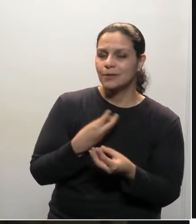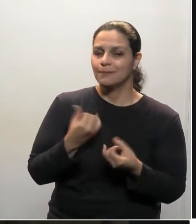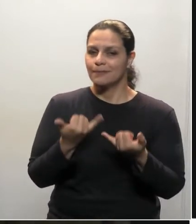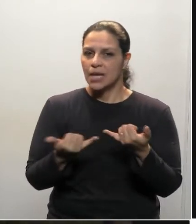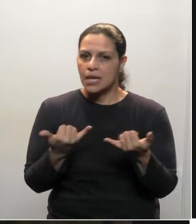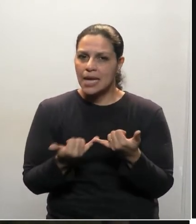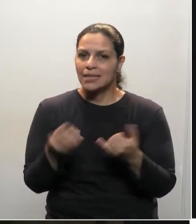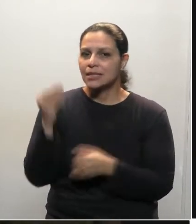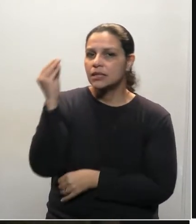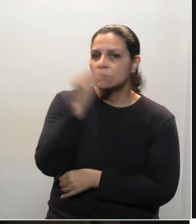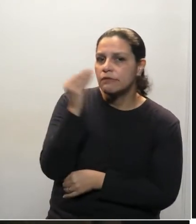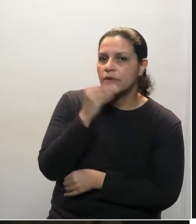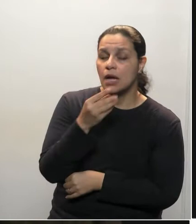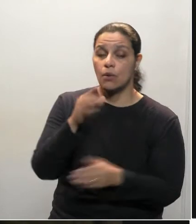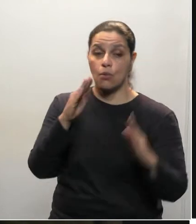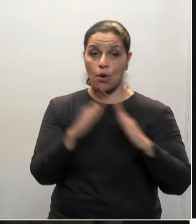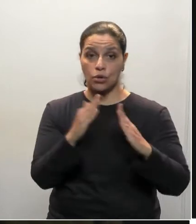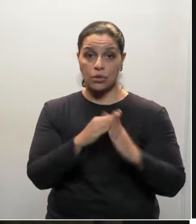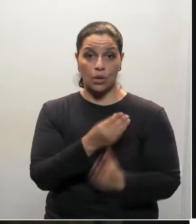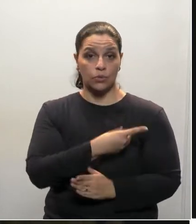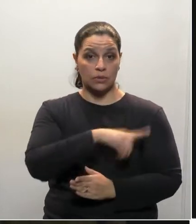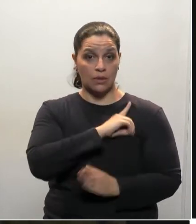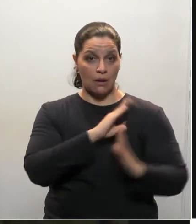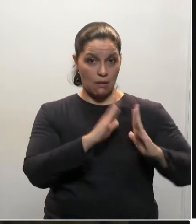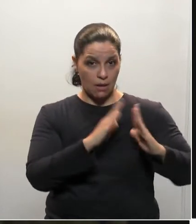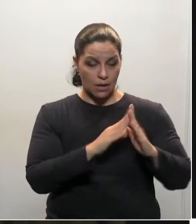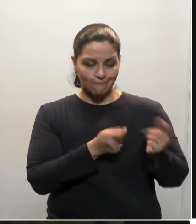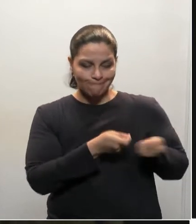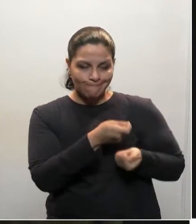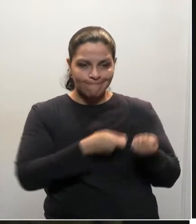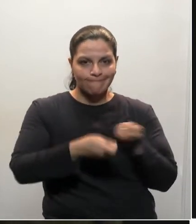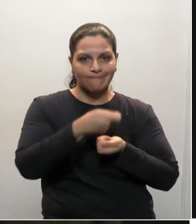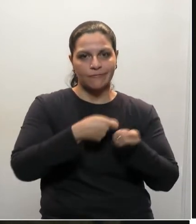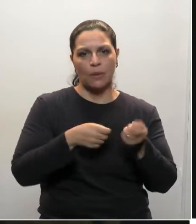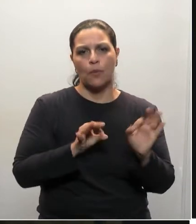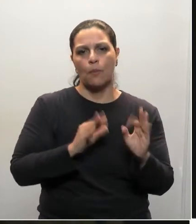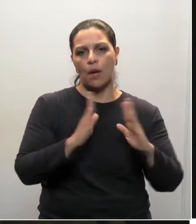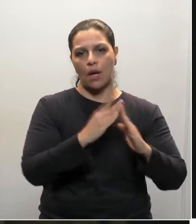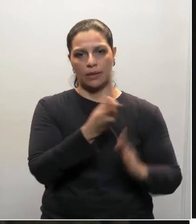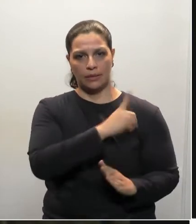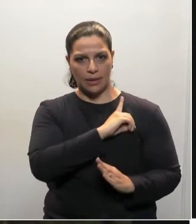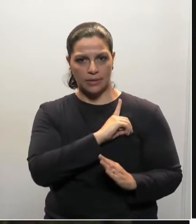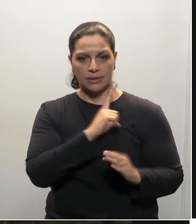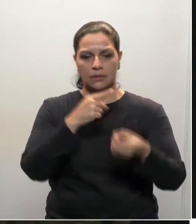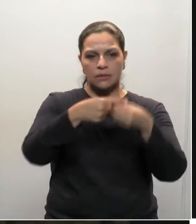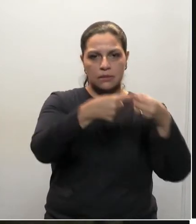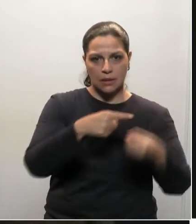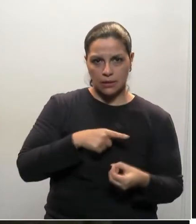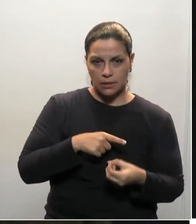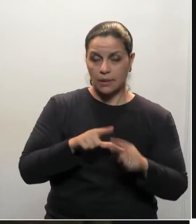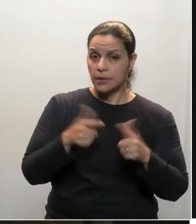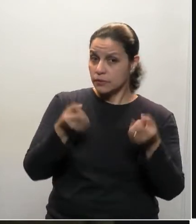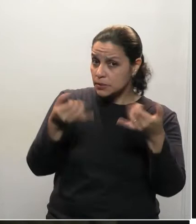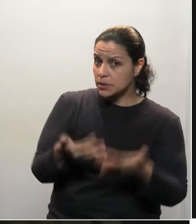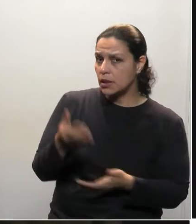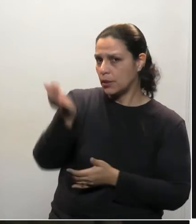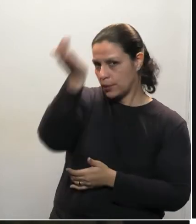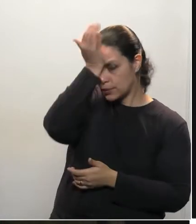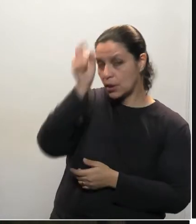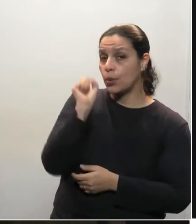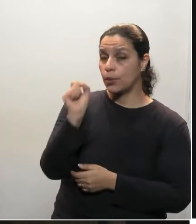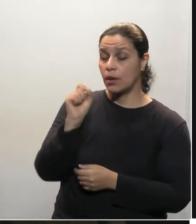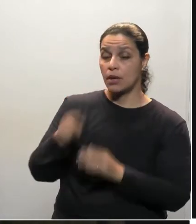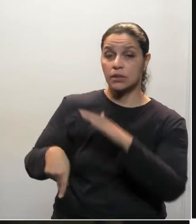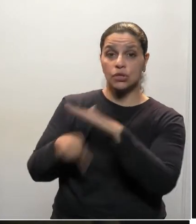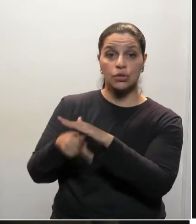fraca, os delegados a administrarem suas unidades policiais. O que eu quero falar, líder, o SEIN, é que esse fundo